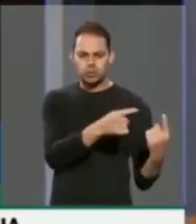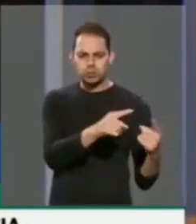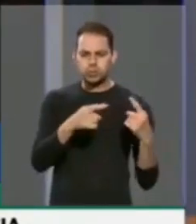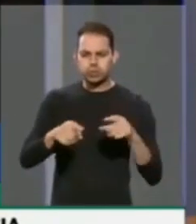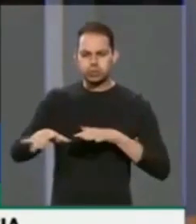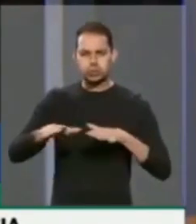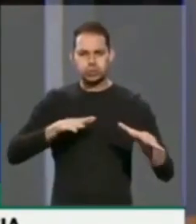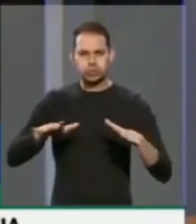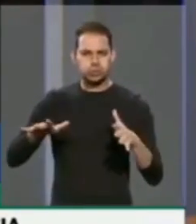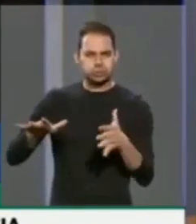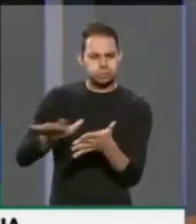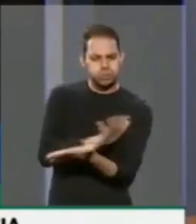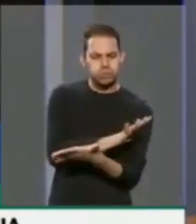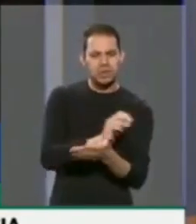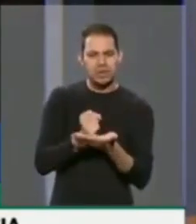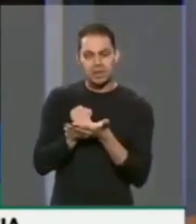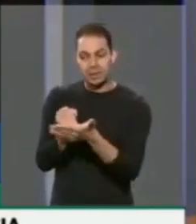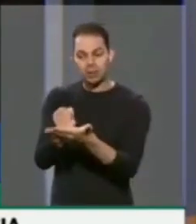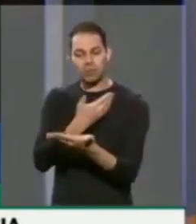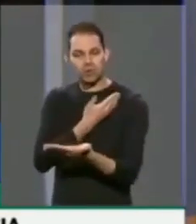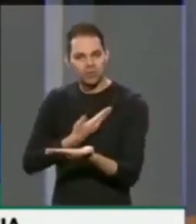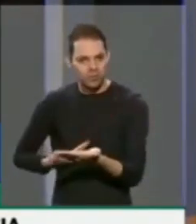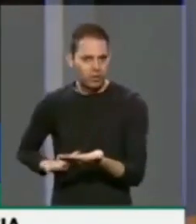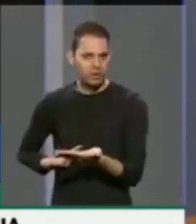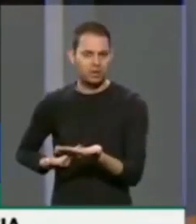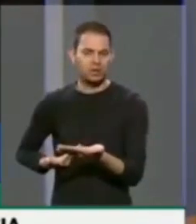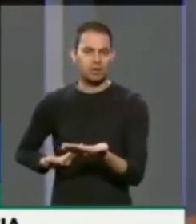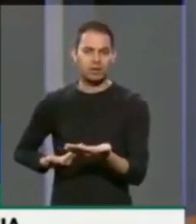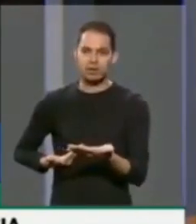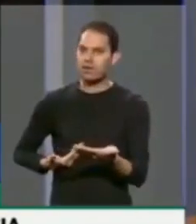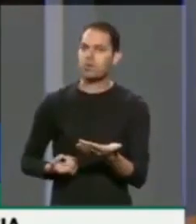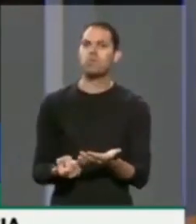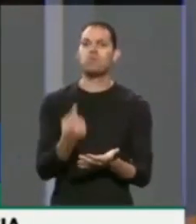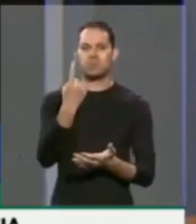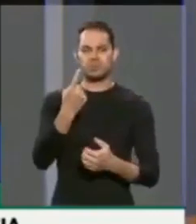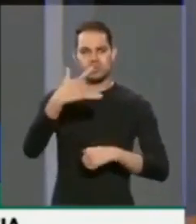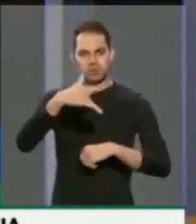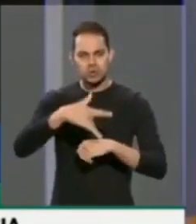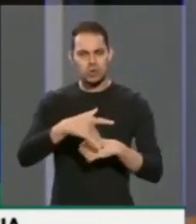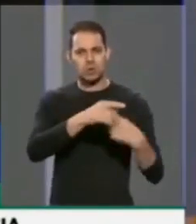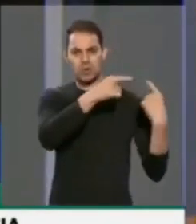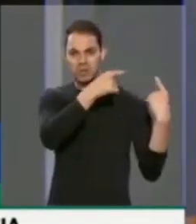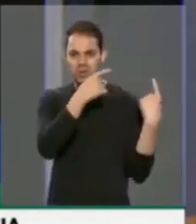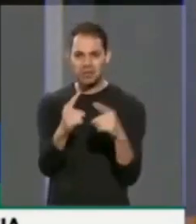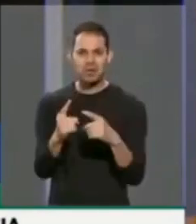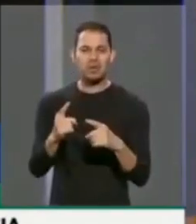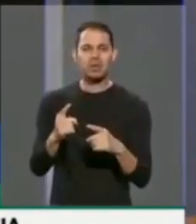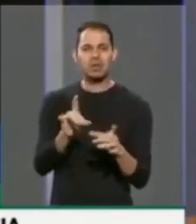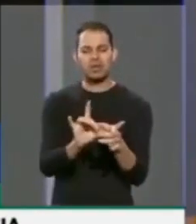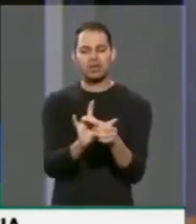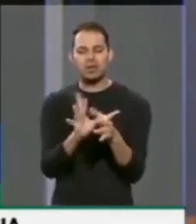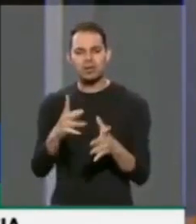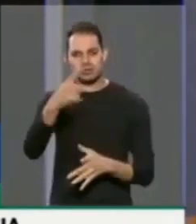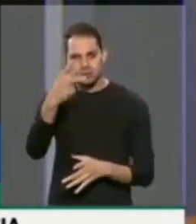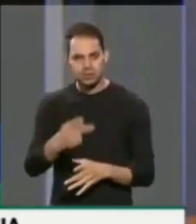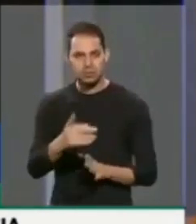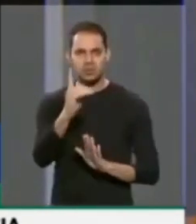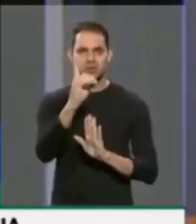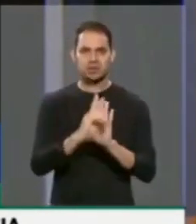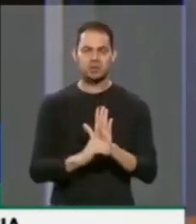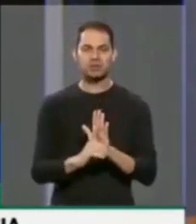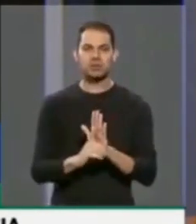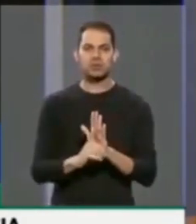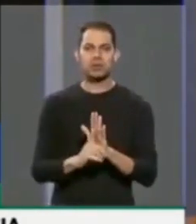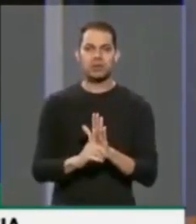manifestação, quem apoia o governo, isso é um absurdo, é uma afronta ao Estado democrático de direito.